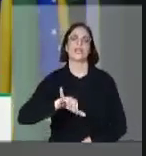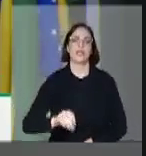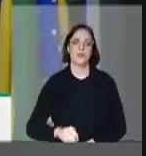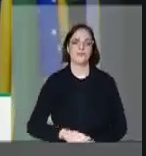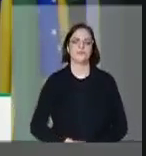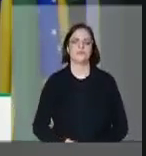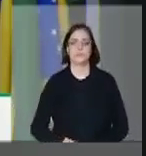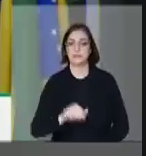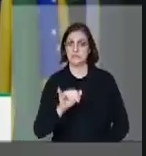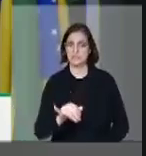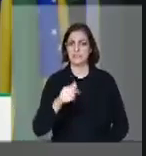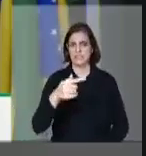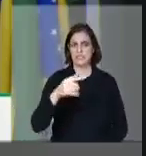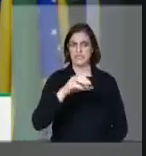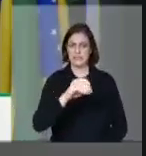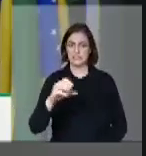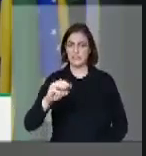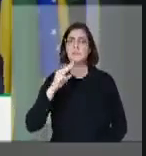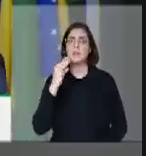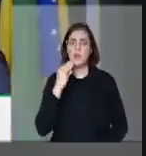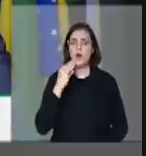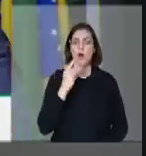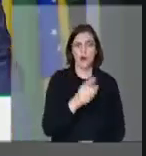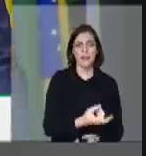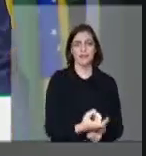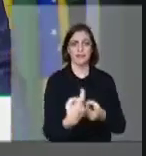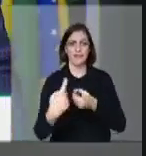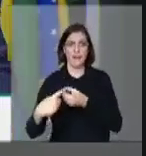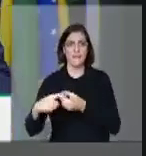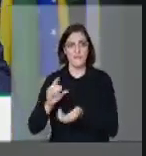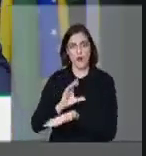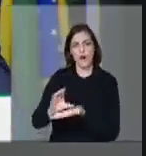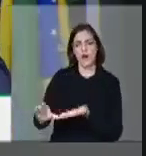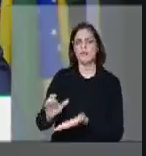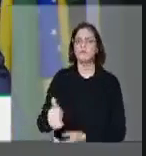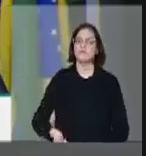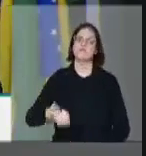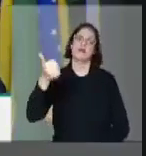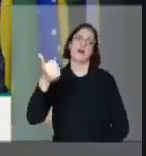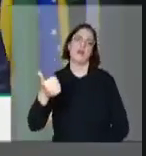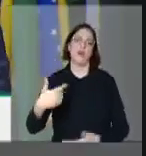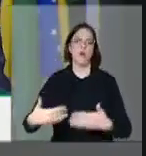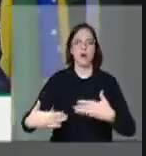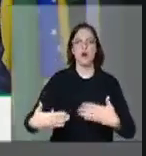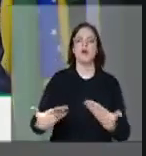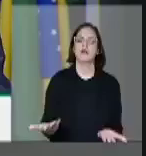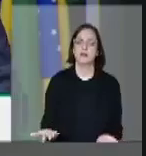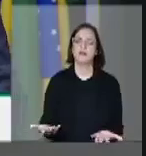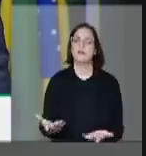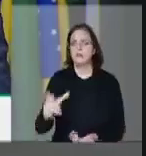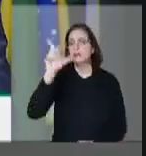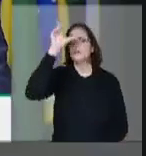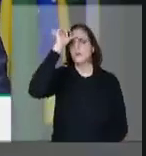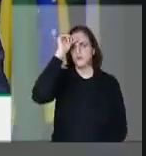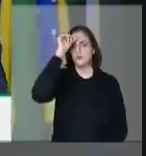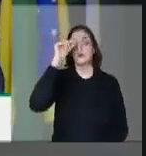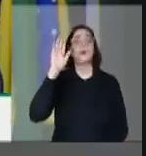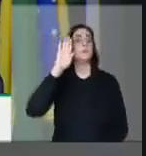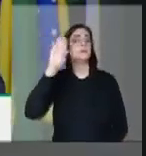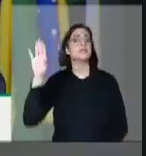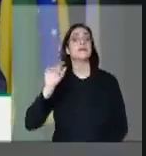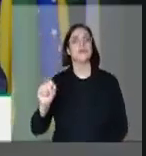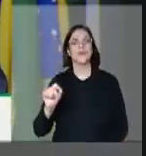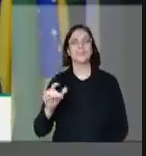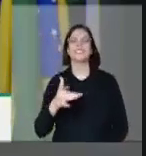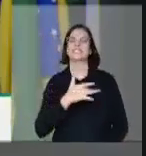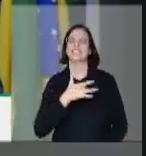700 milhões hoje, dá um oxigênio para que a prefeitura possa fazer pelo povo, principalmente na área